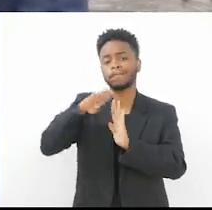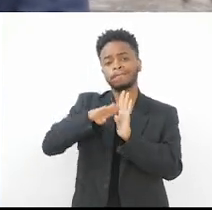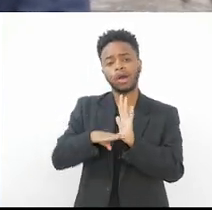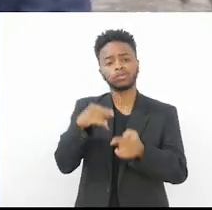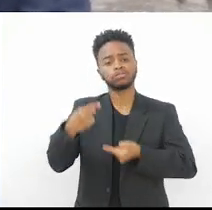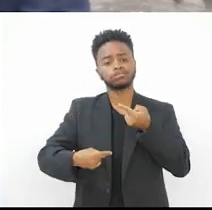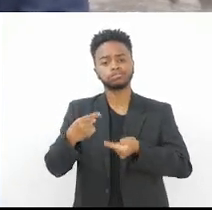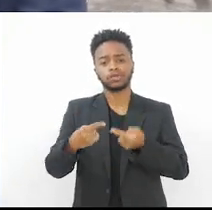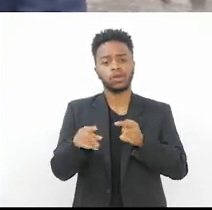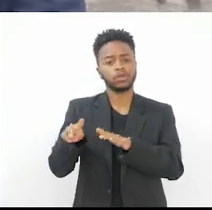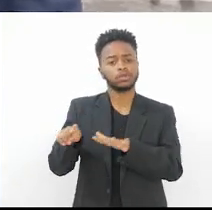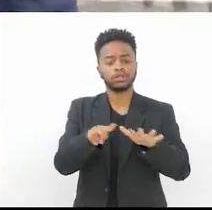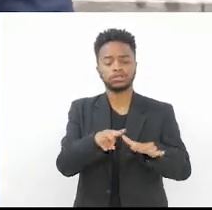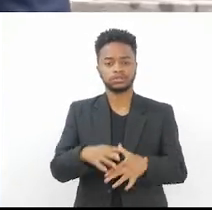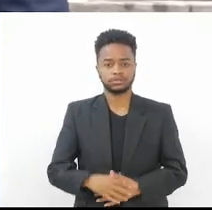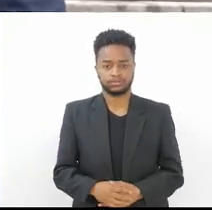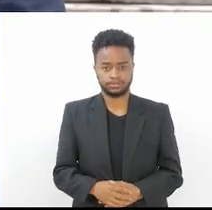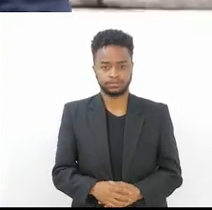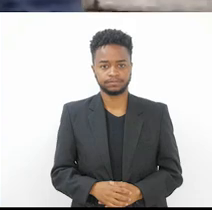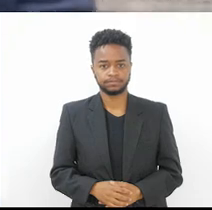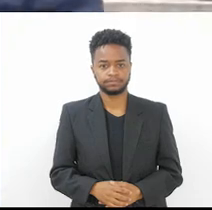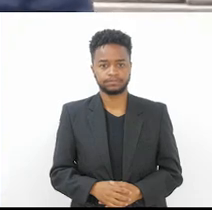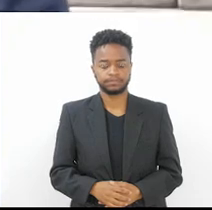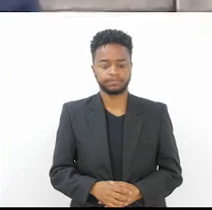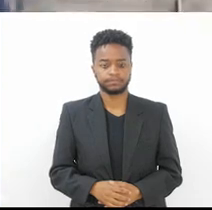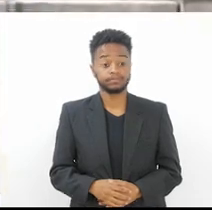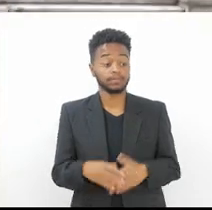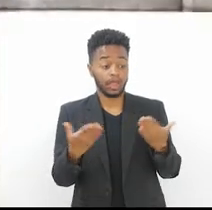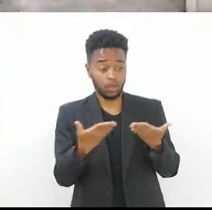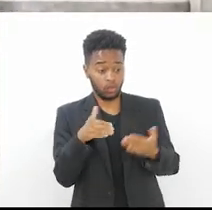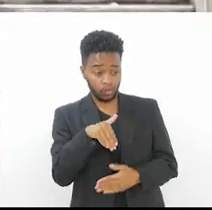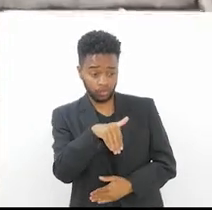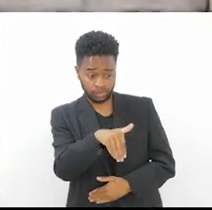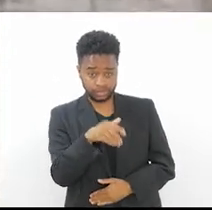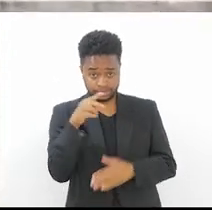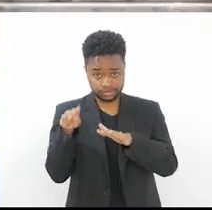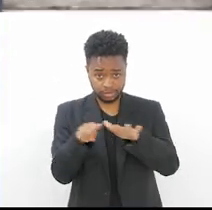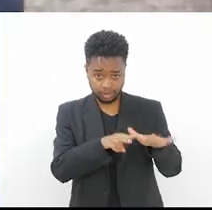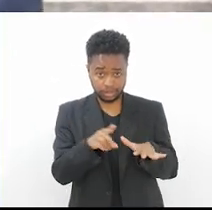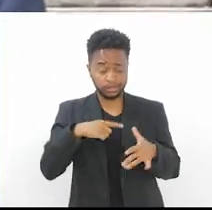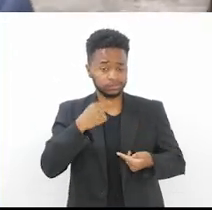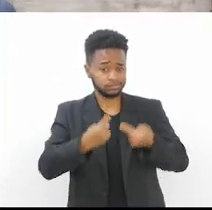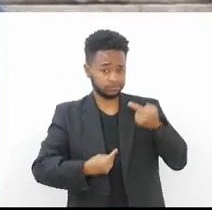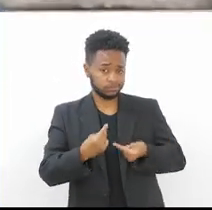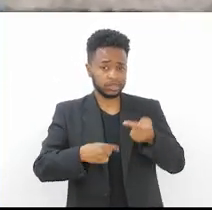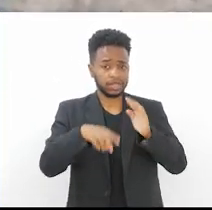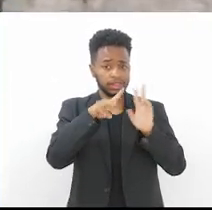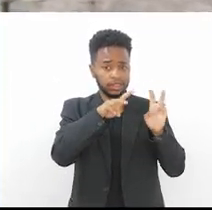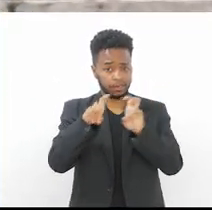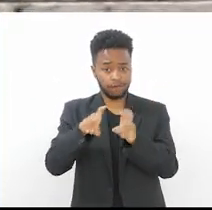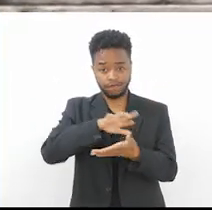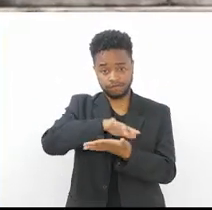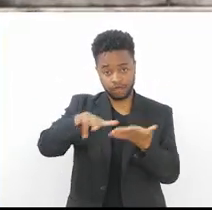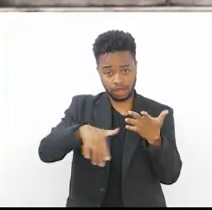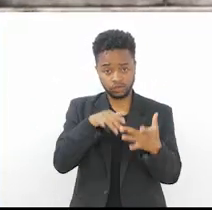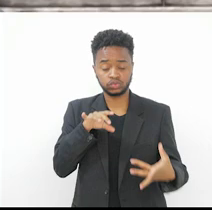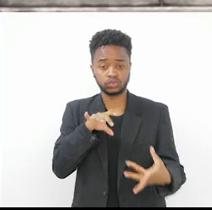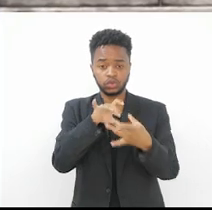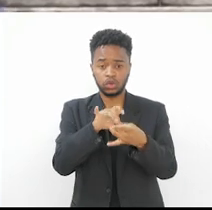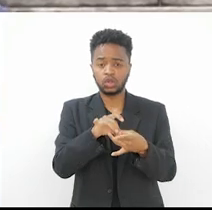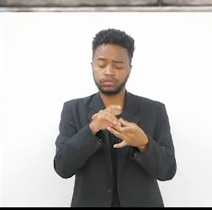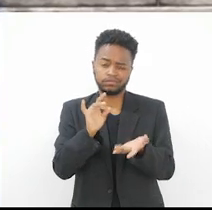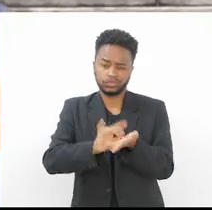são as pautas que serão debatidas durante essa semana? Essa semana a gente vai debater várias pautas, todas elas ligadas,